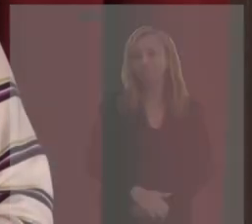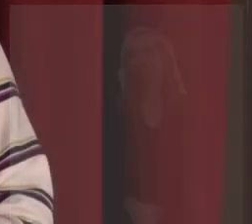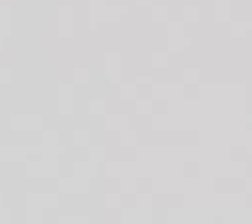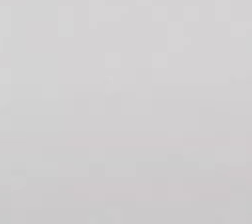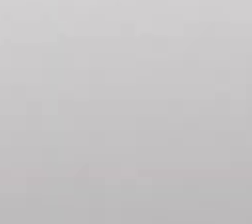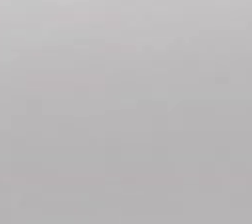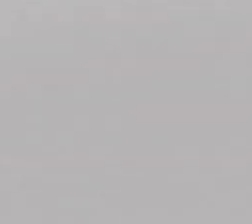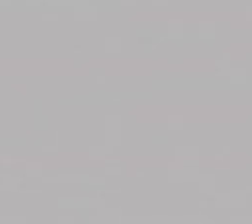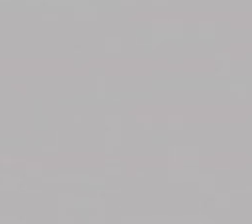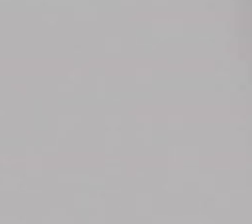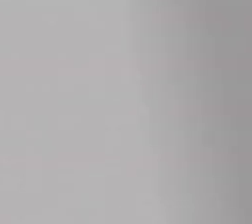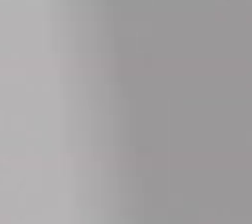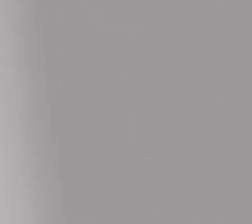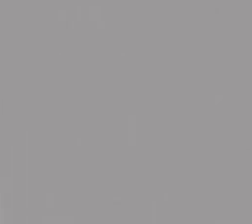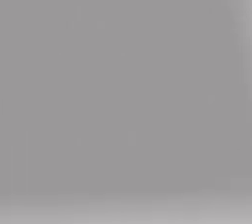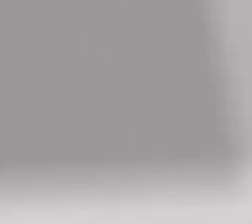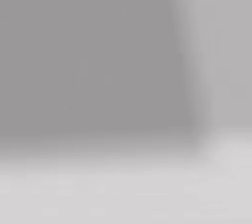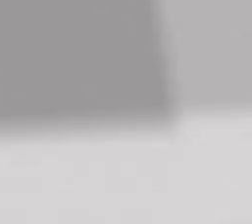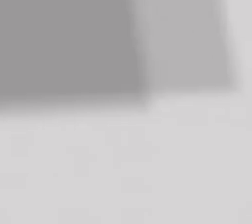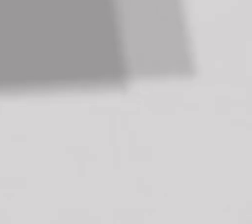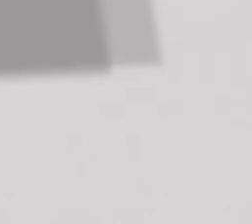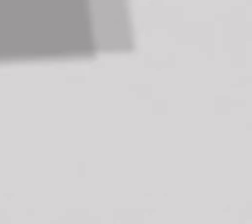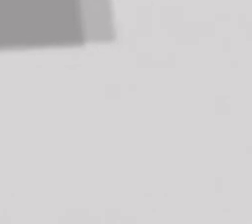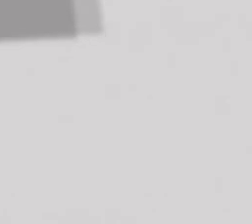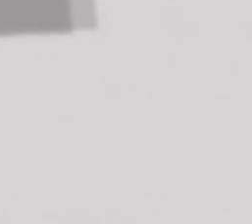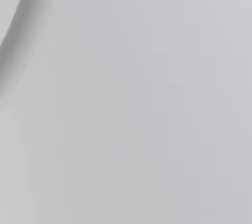e já